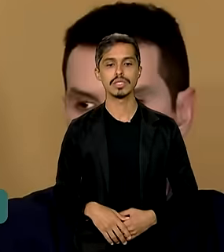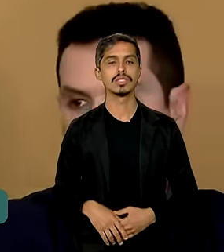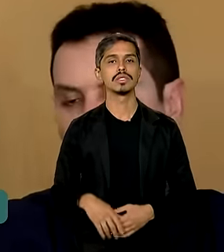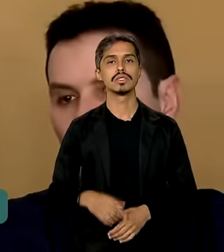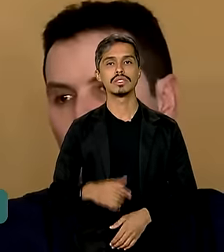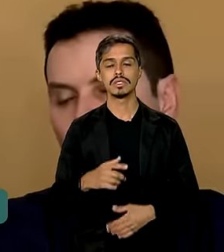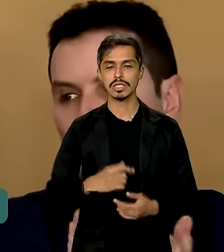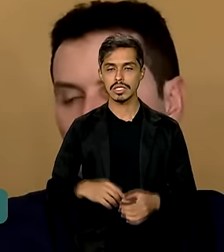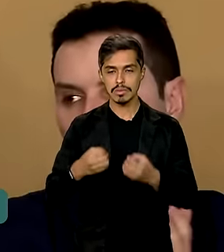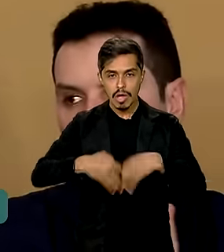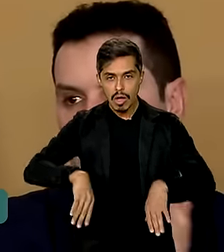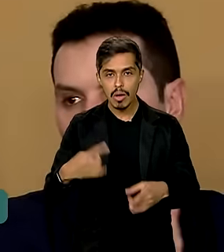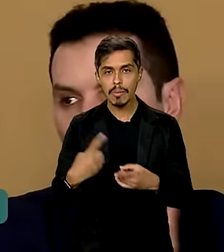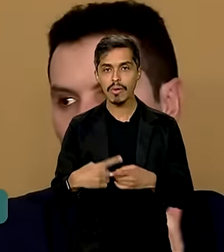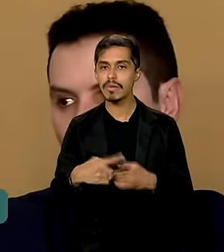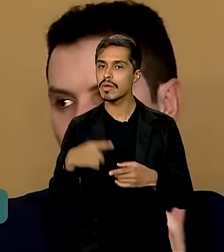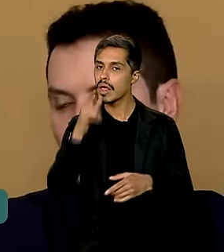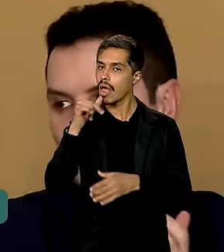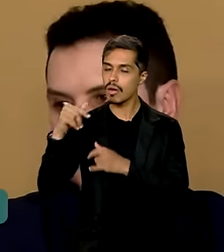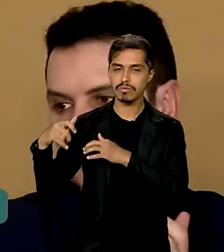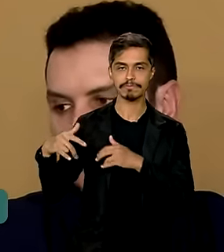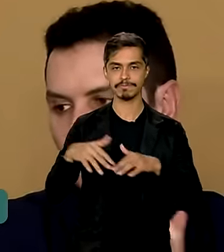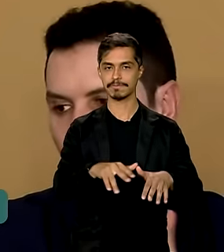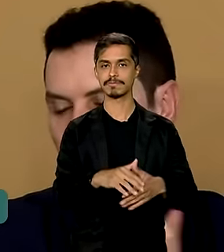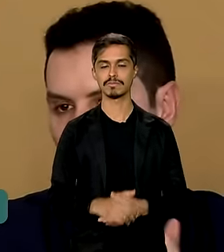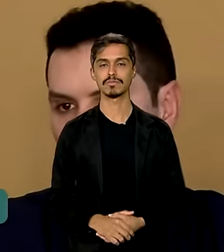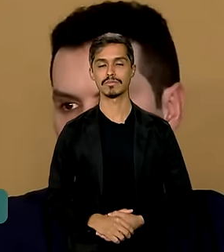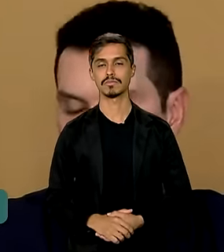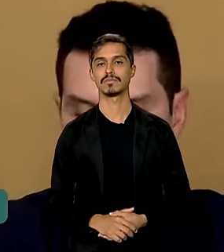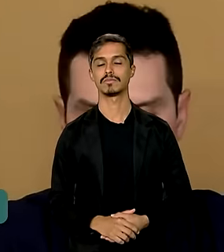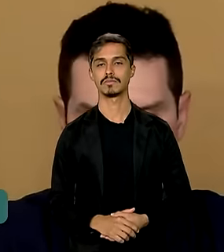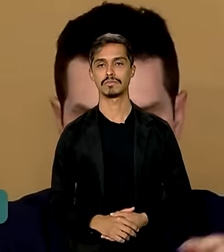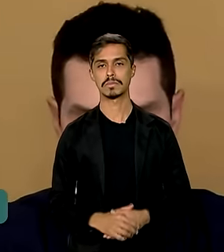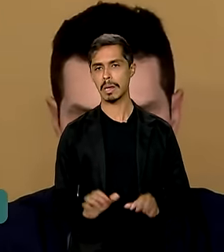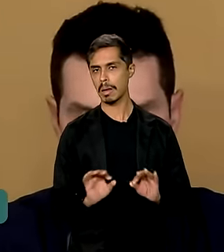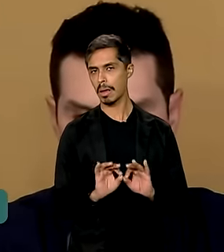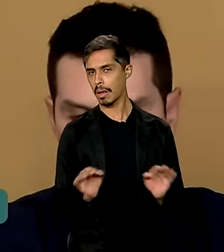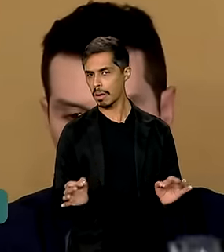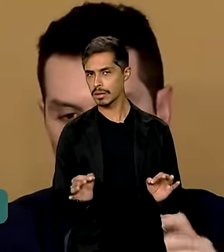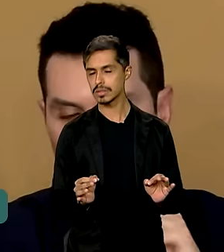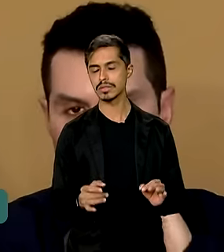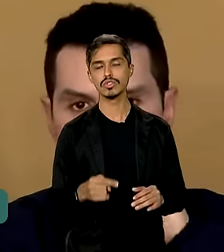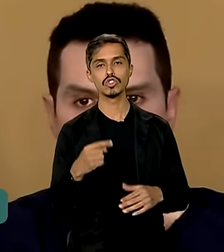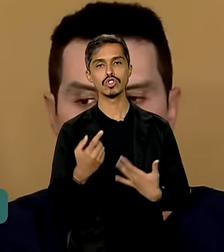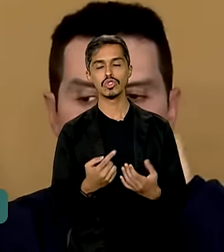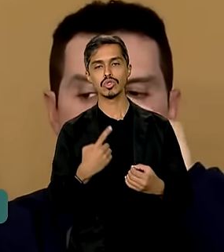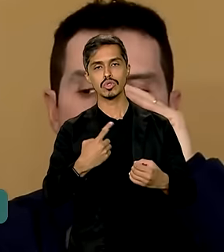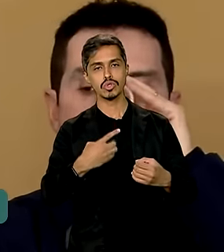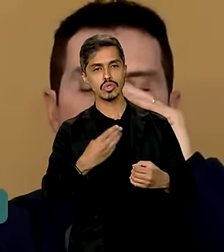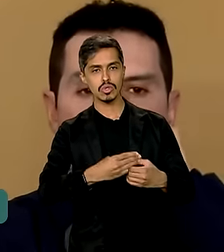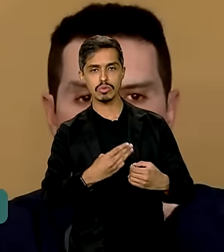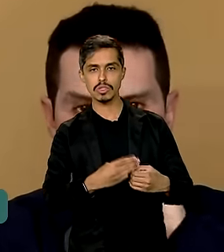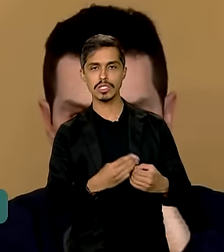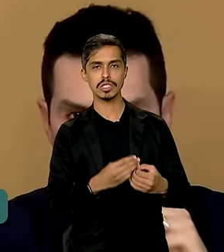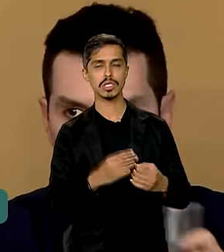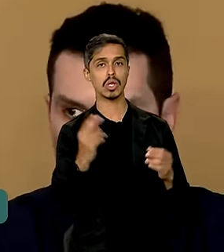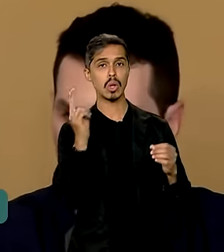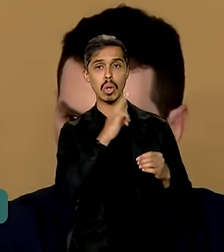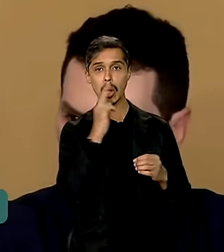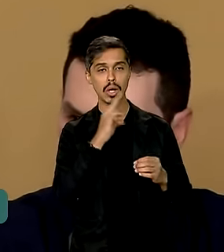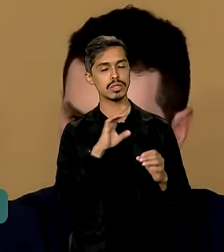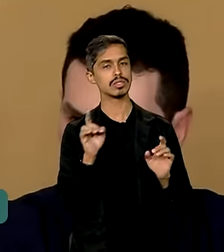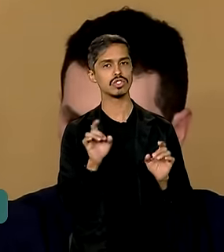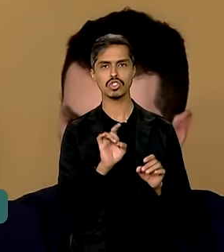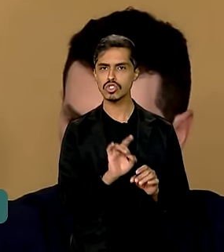atingido na mancha. Não simplesmente nos municípios em calamidade. Os municípios em